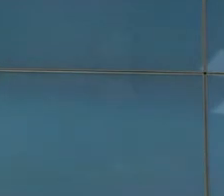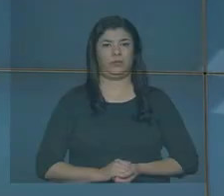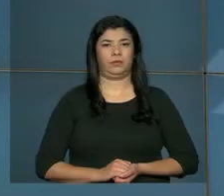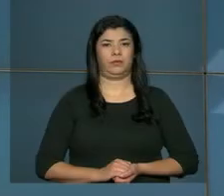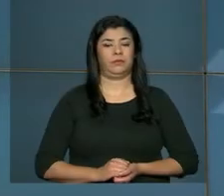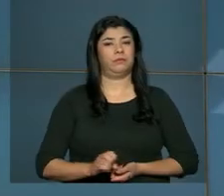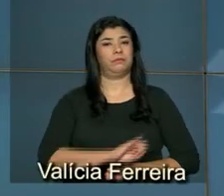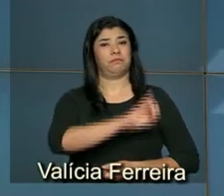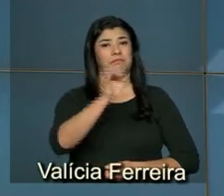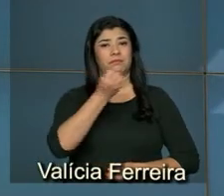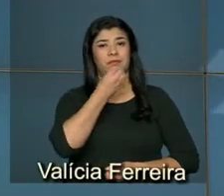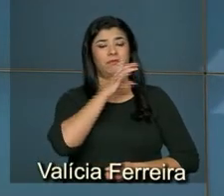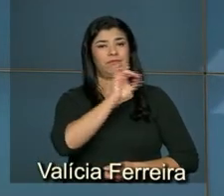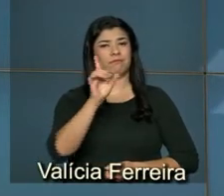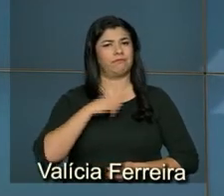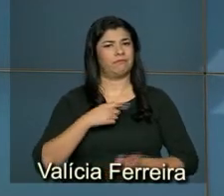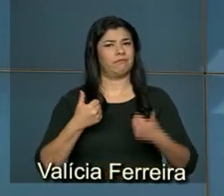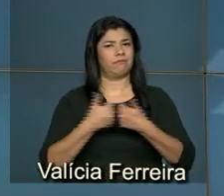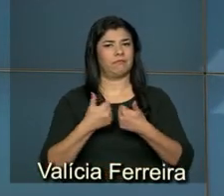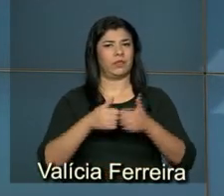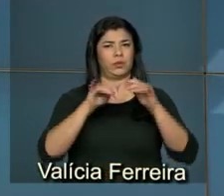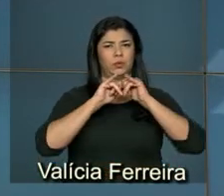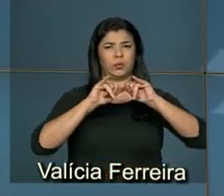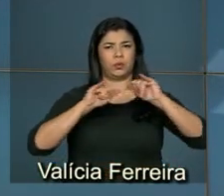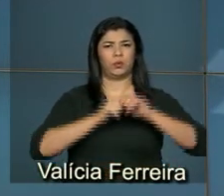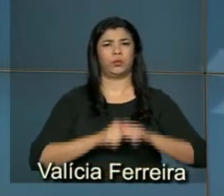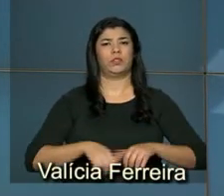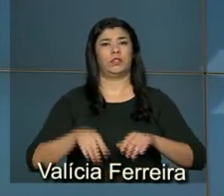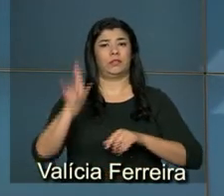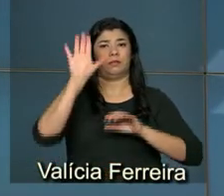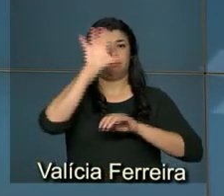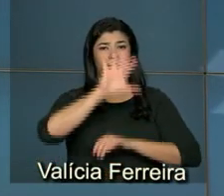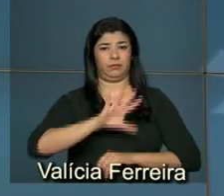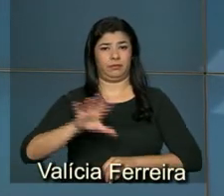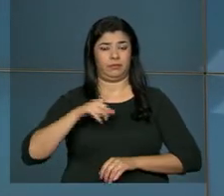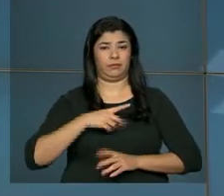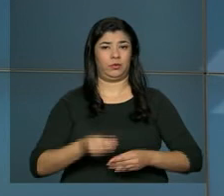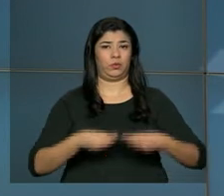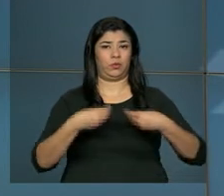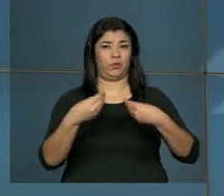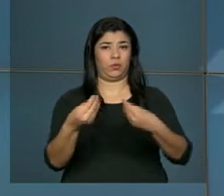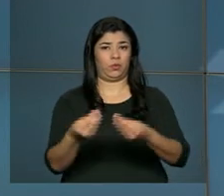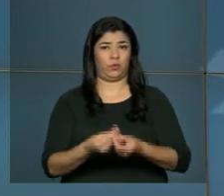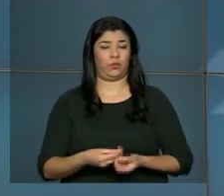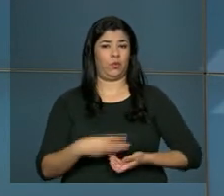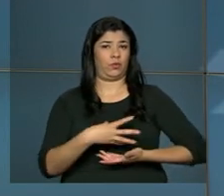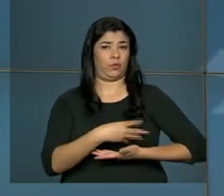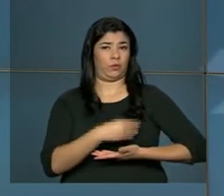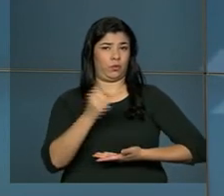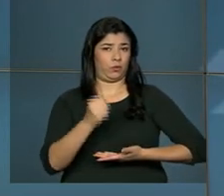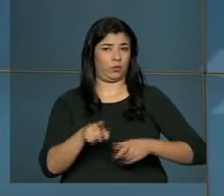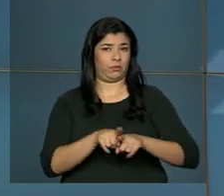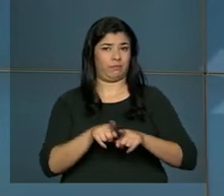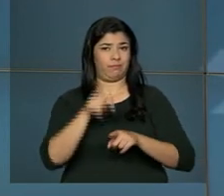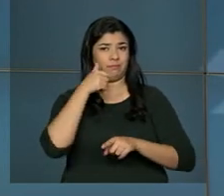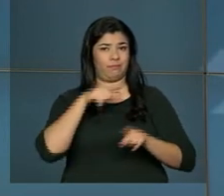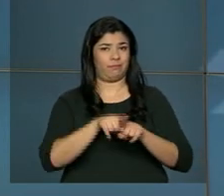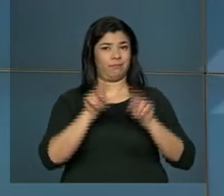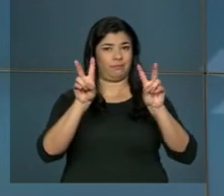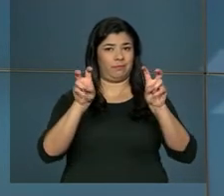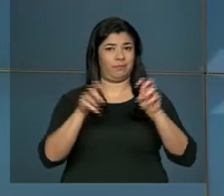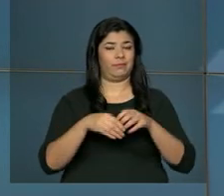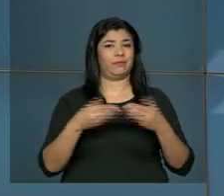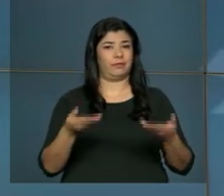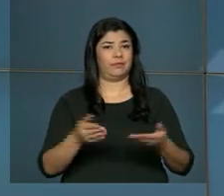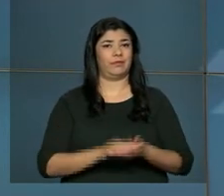Olá, bom dia! Daqui a pouco será lançada a campanha nacional de doação de leite materno 2015. O tema este ano é